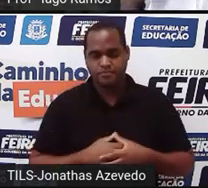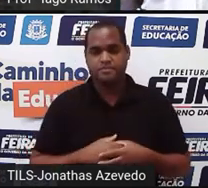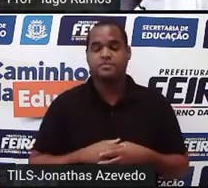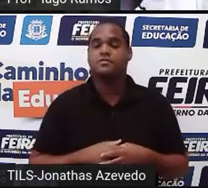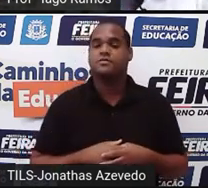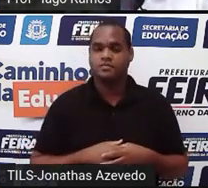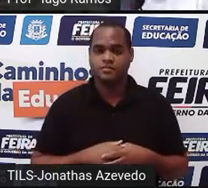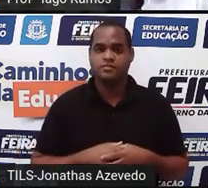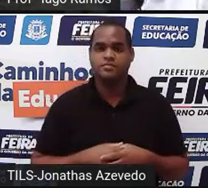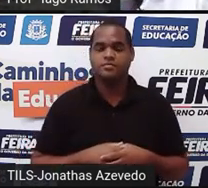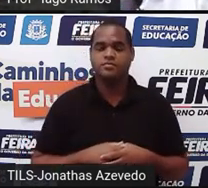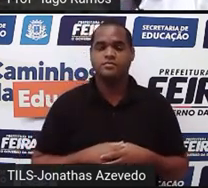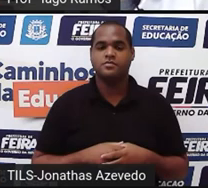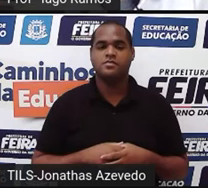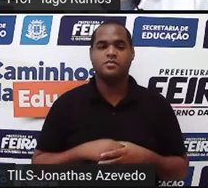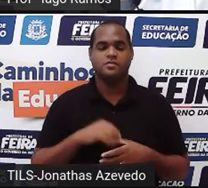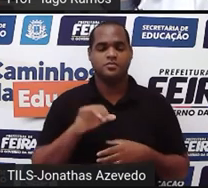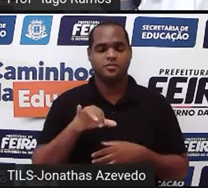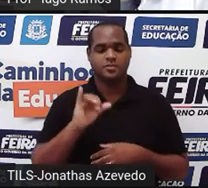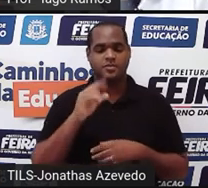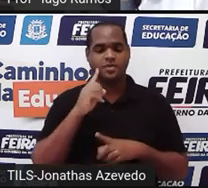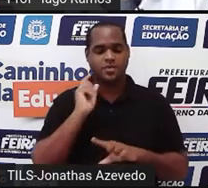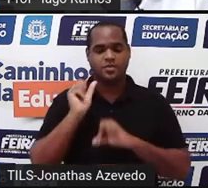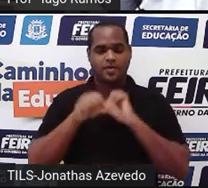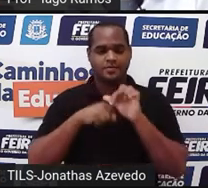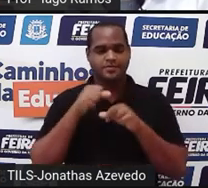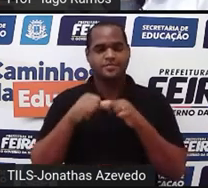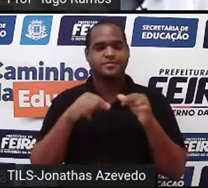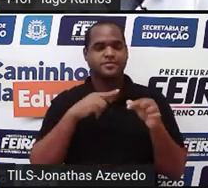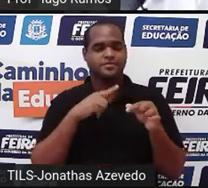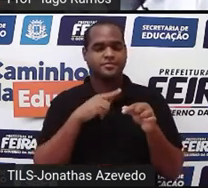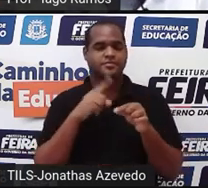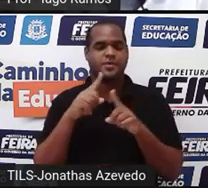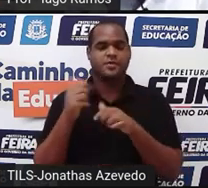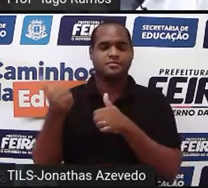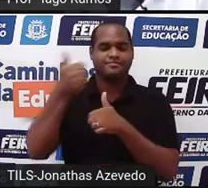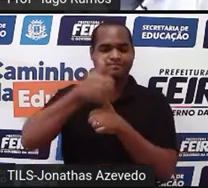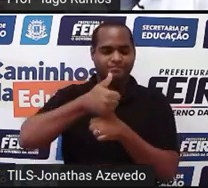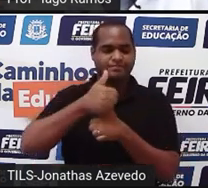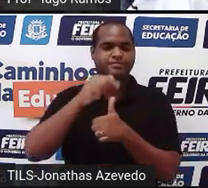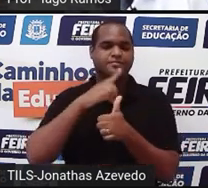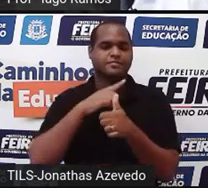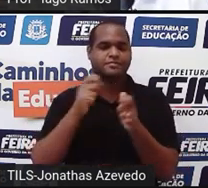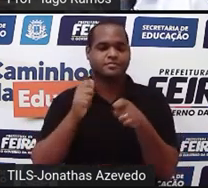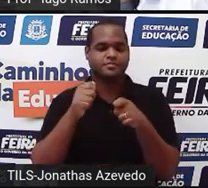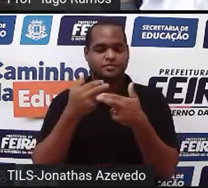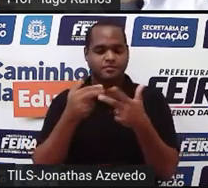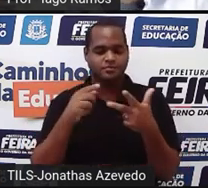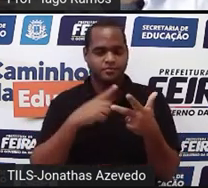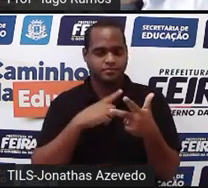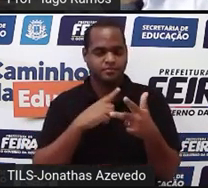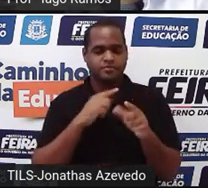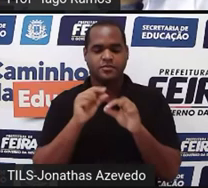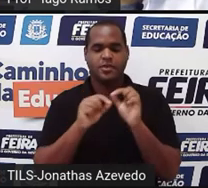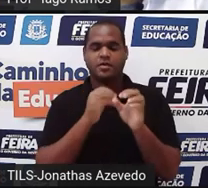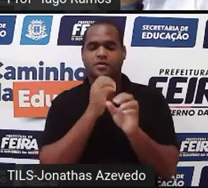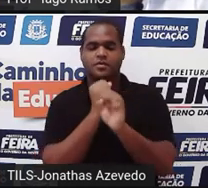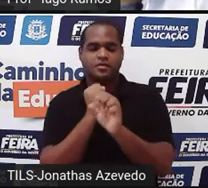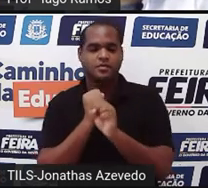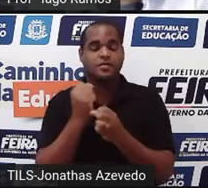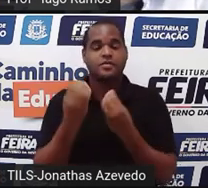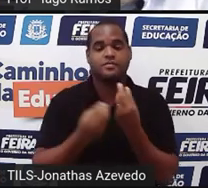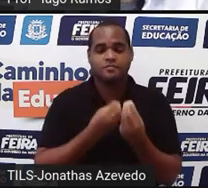e coloco 5 mais y. Então, eu vou substituir e vou fazer as continhas que devem ser feitas, tá bom?